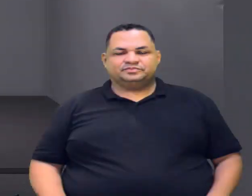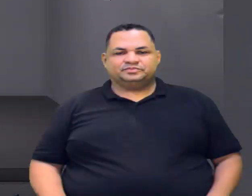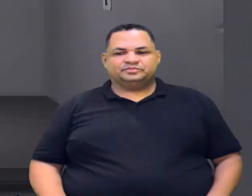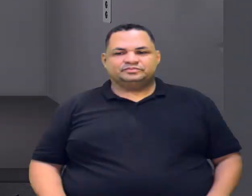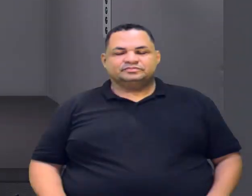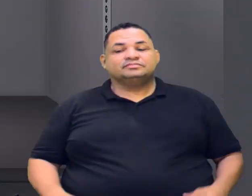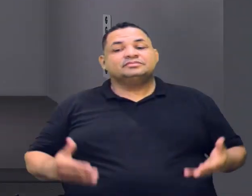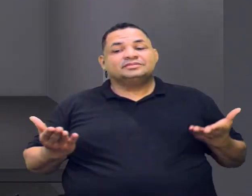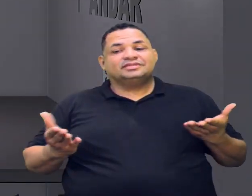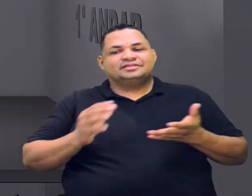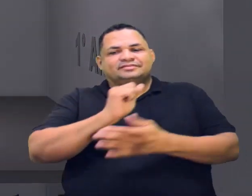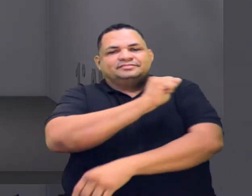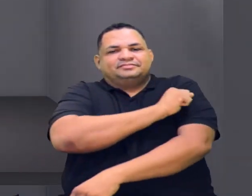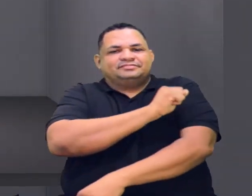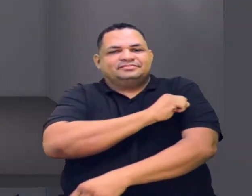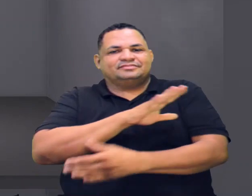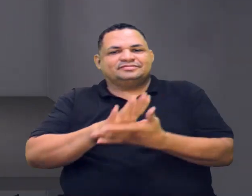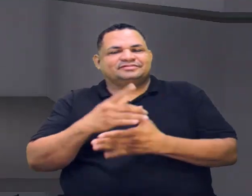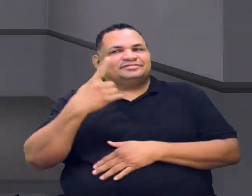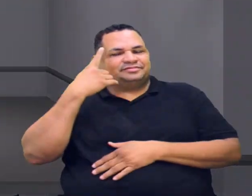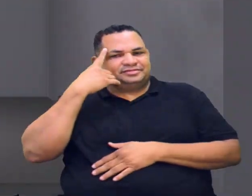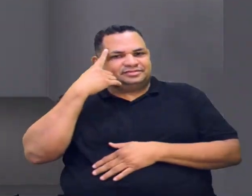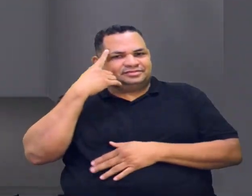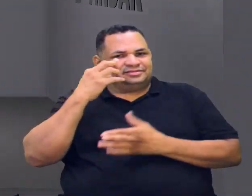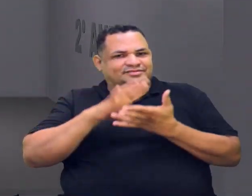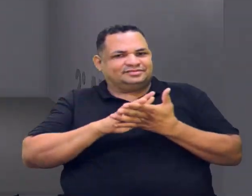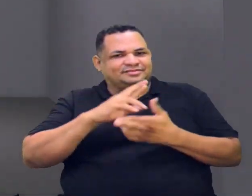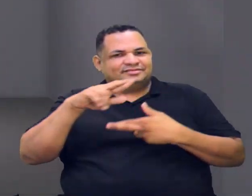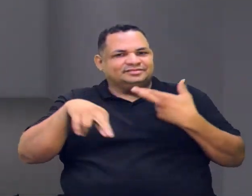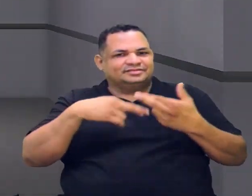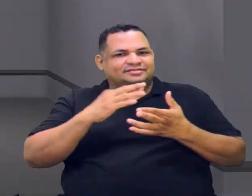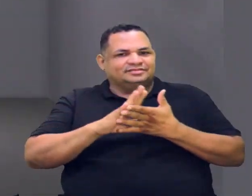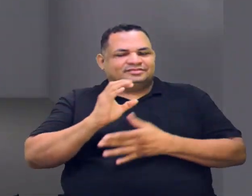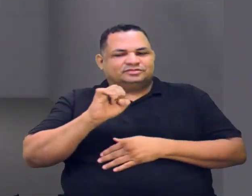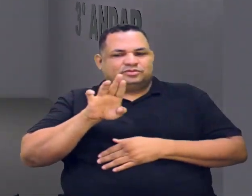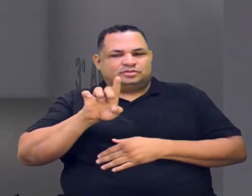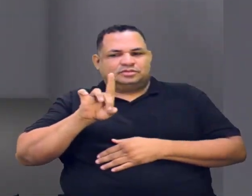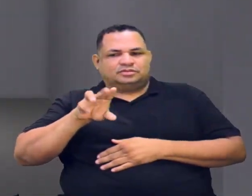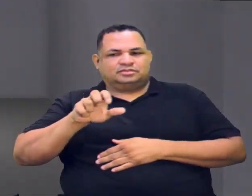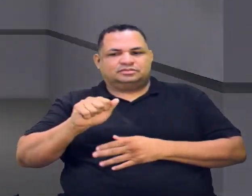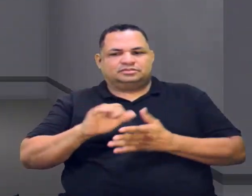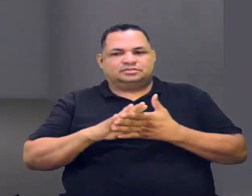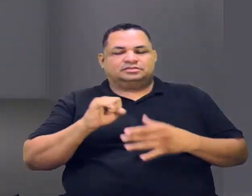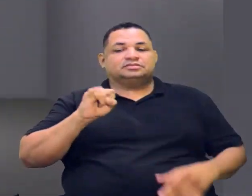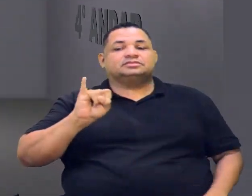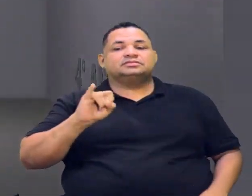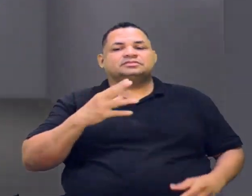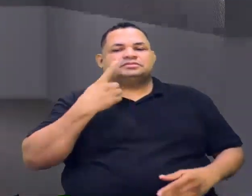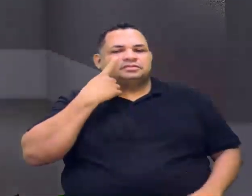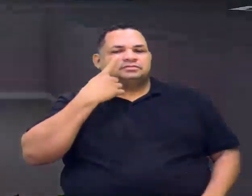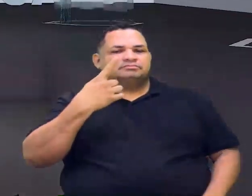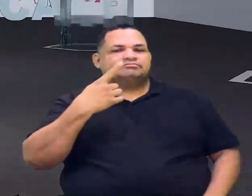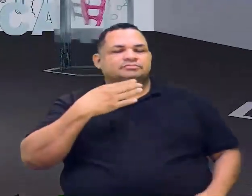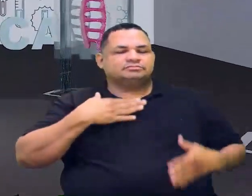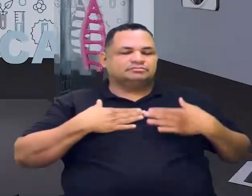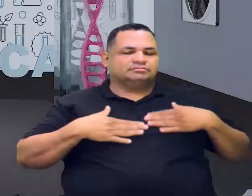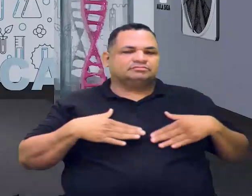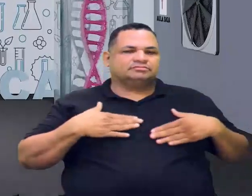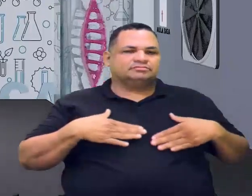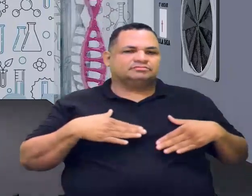E aí, pessoal, o vocês estão achando dessas reações orgânicas? Gente, se você for observar com calma,